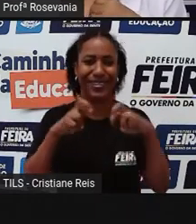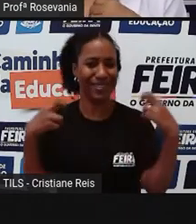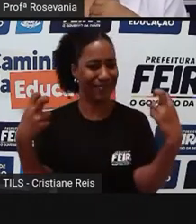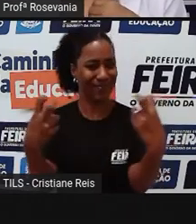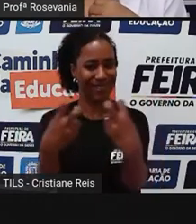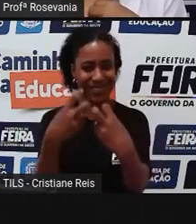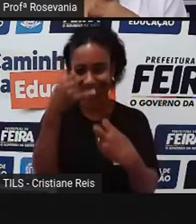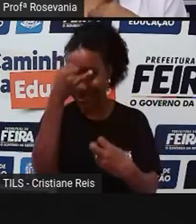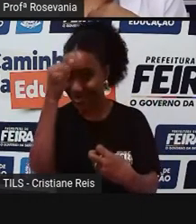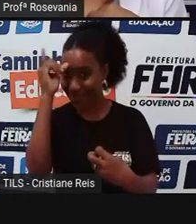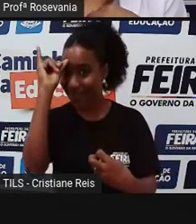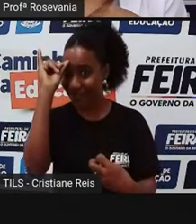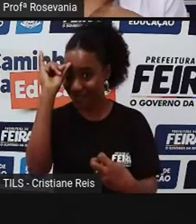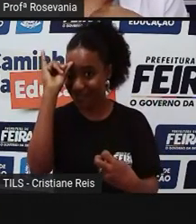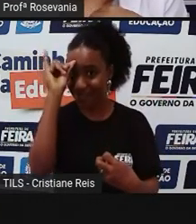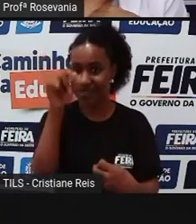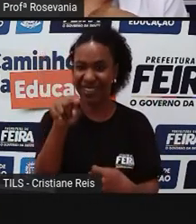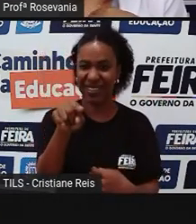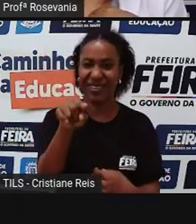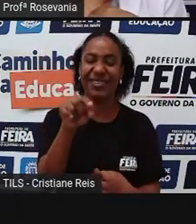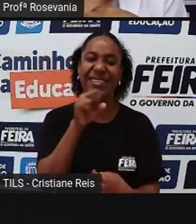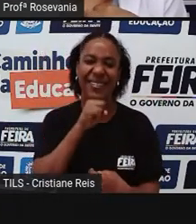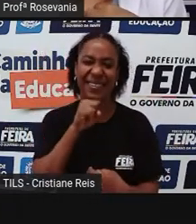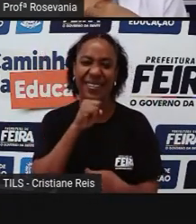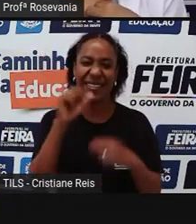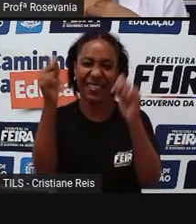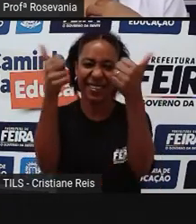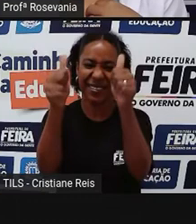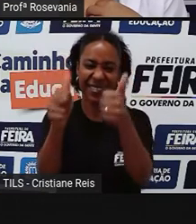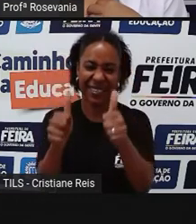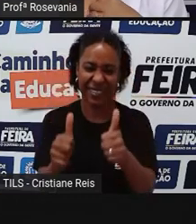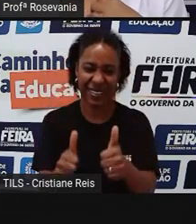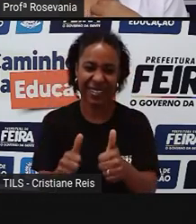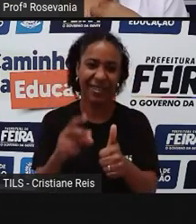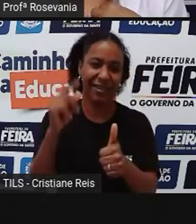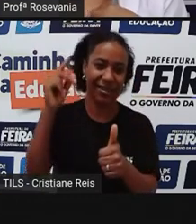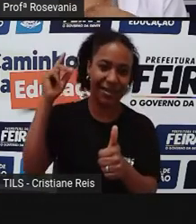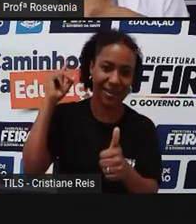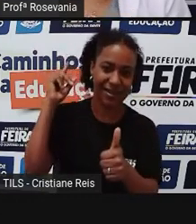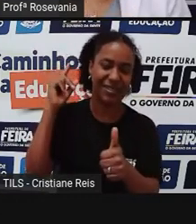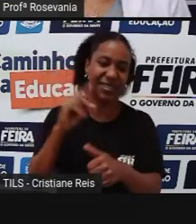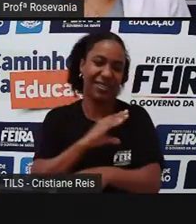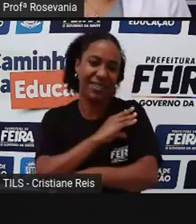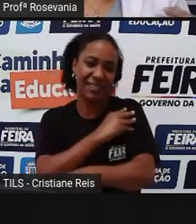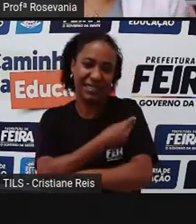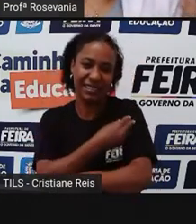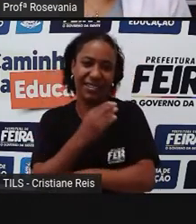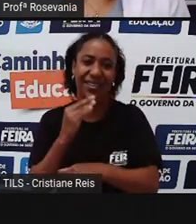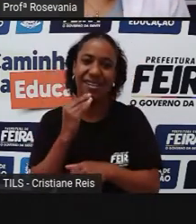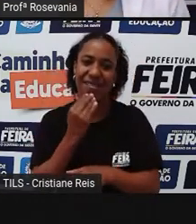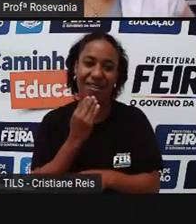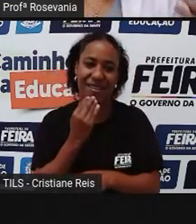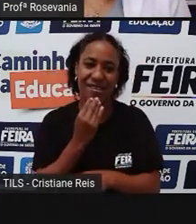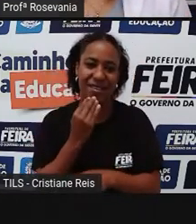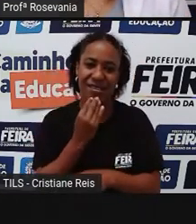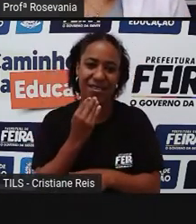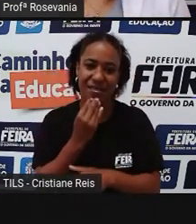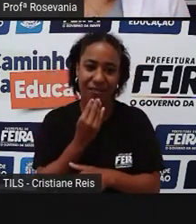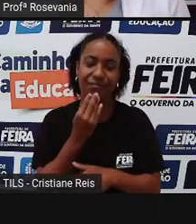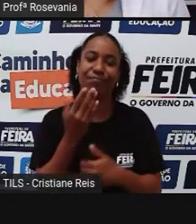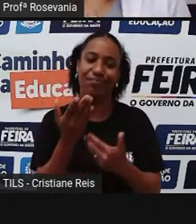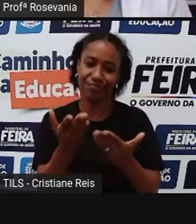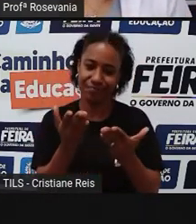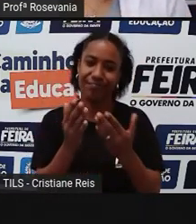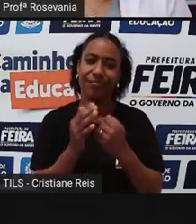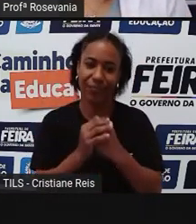escultura do vaqueiro que já está um pouquinho, né, deteriorada, já foi retirada alguns pedaços, mas chama a atenção dessa nossa